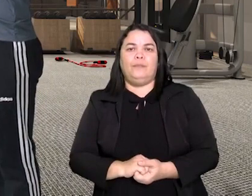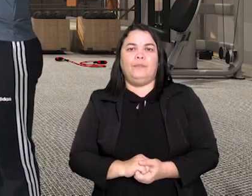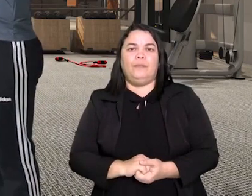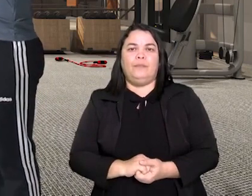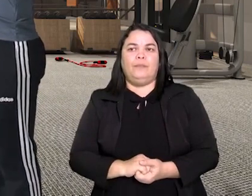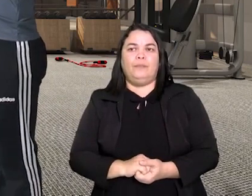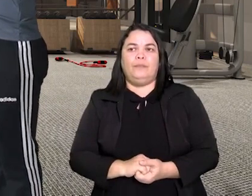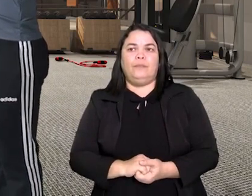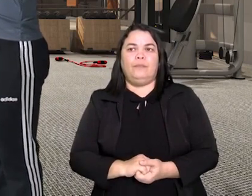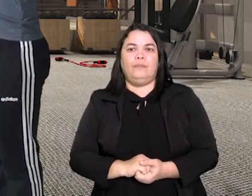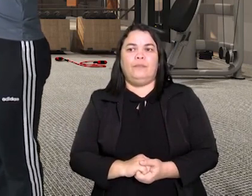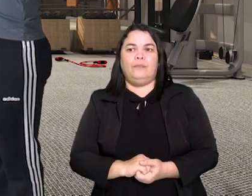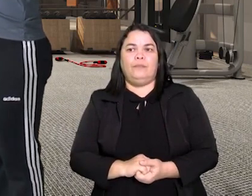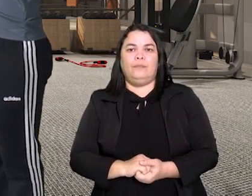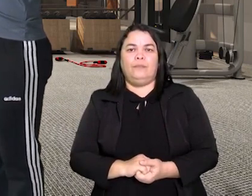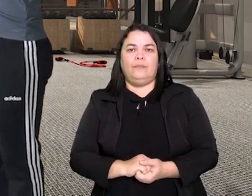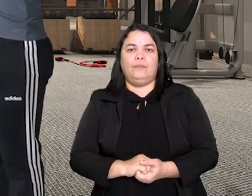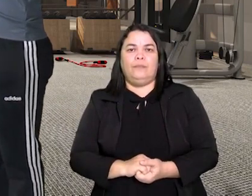Calma aí